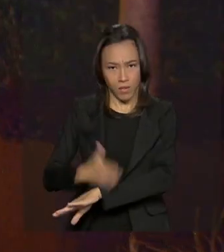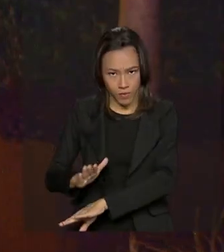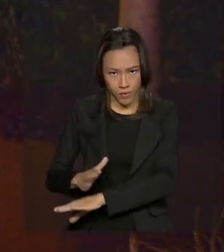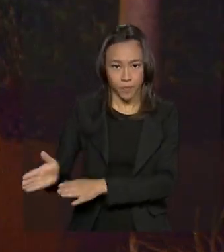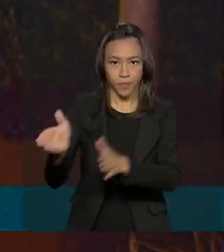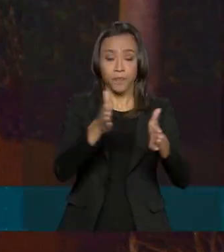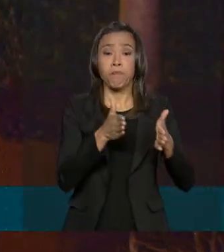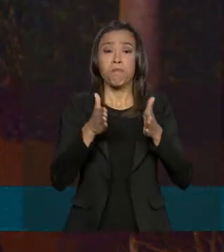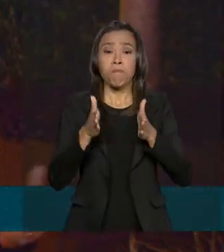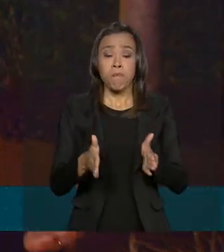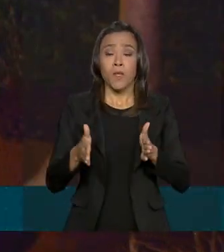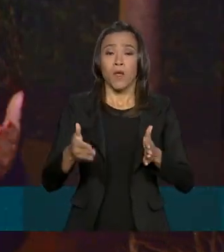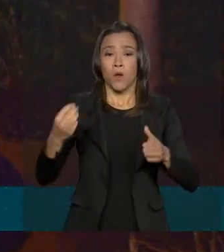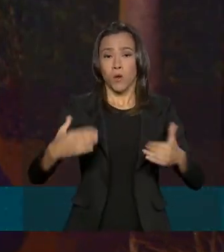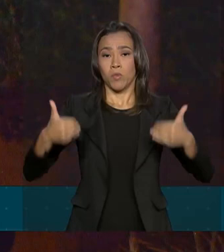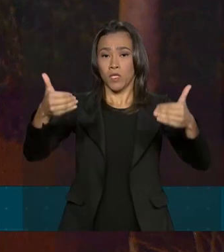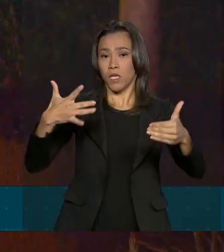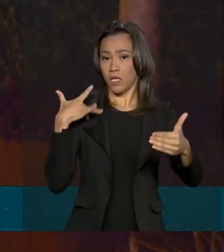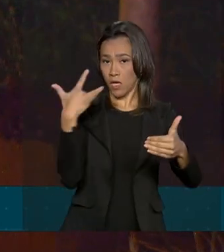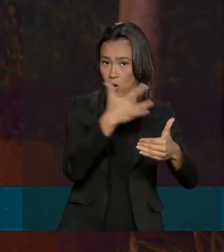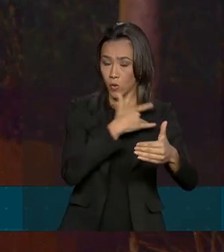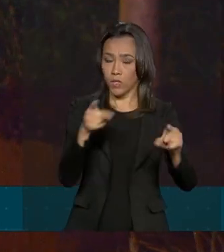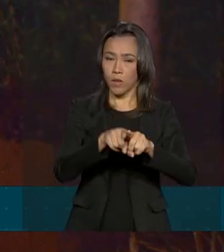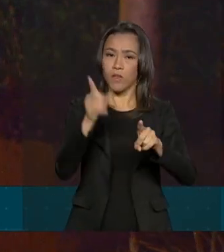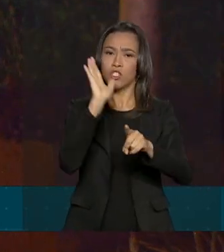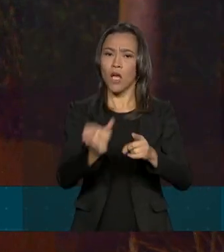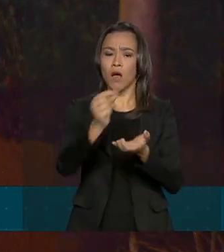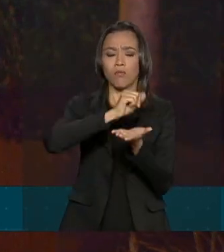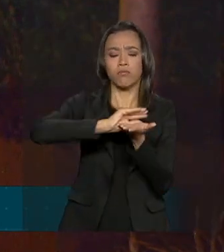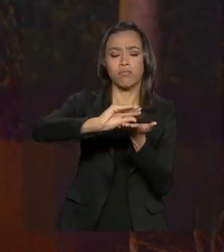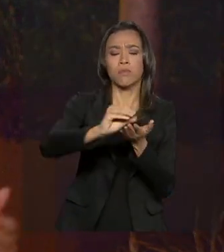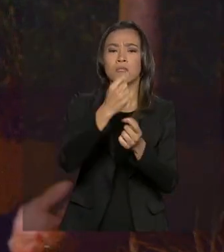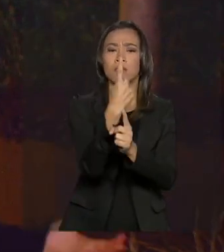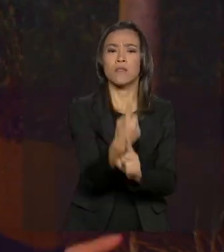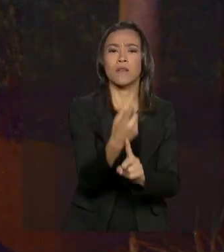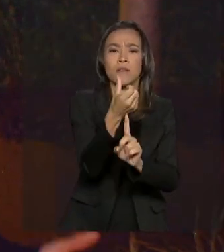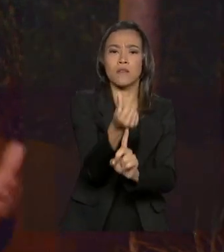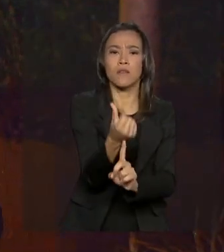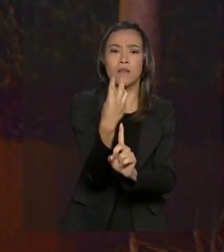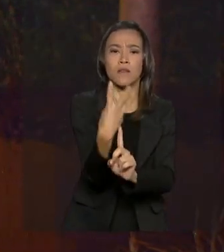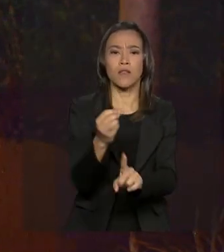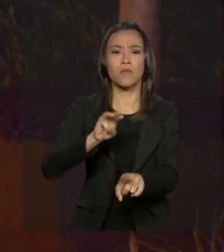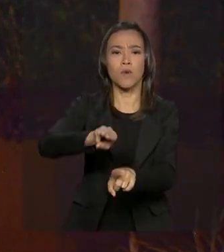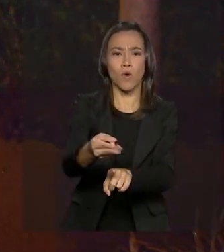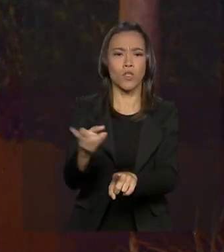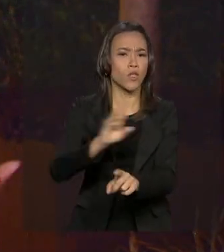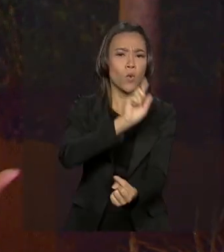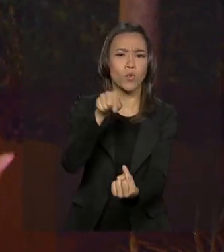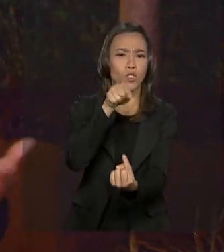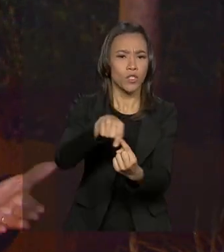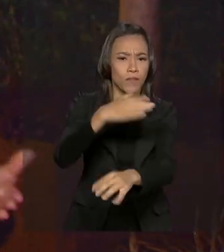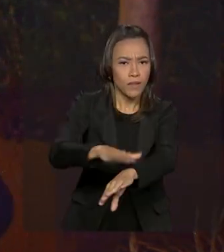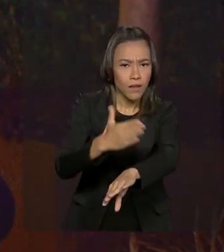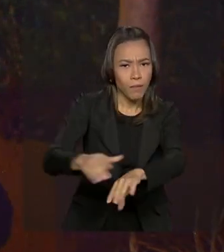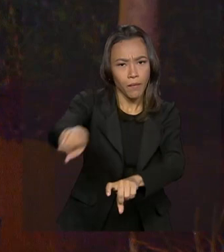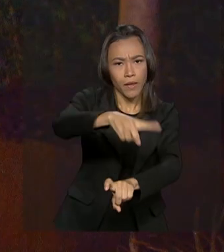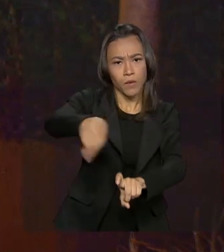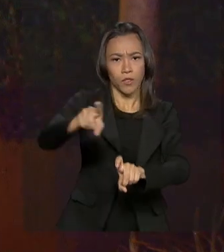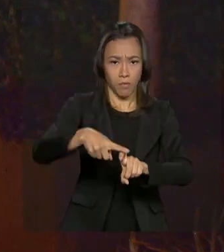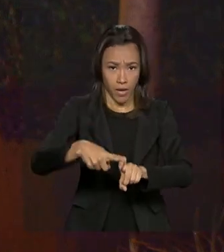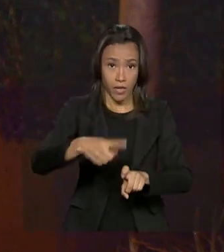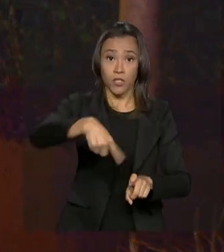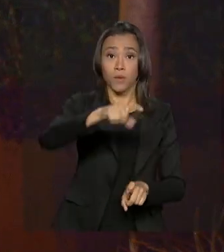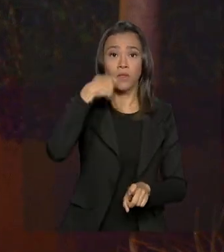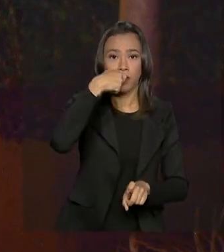Ministério da Saúde também anunciou o investimento de 163 milhões de reais na capacitação de médicos, enfermeiros e